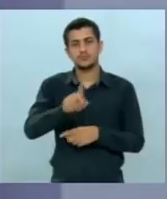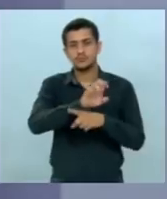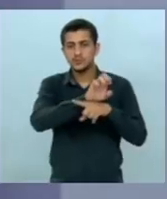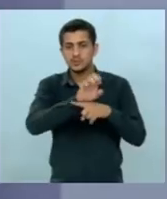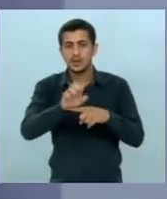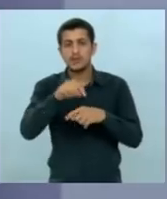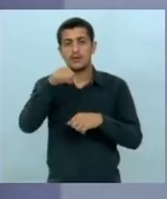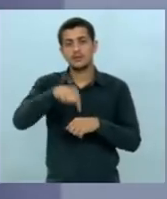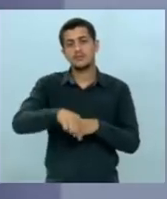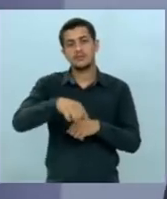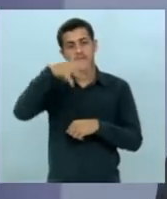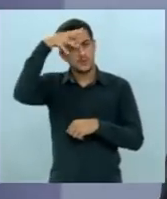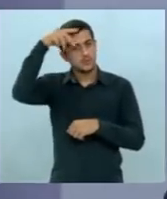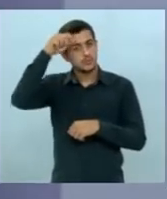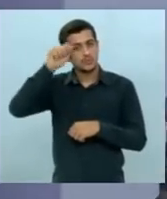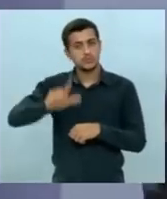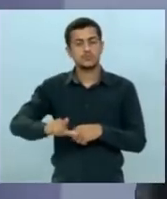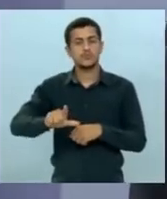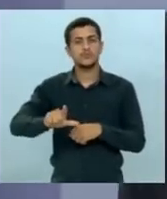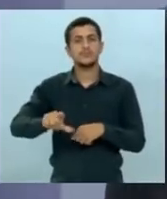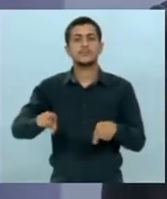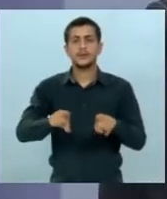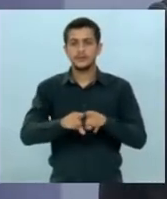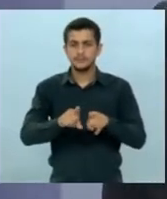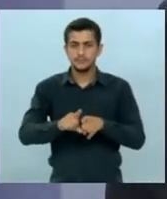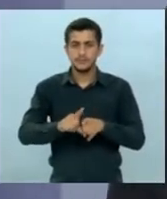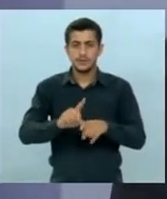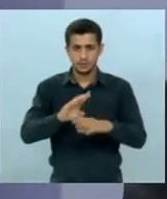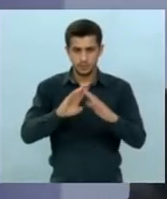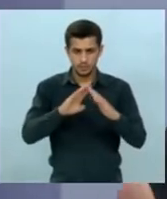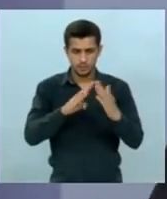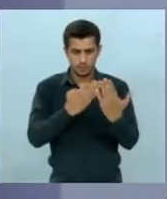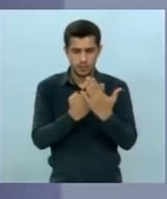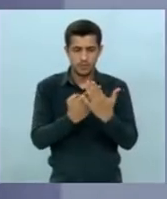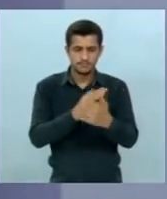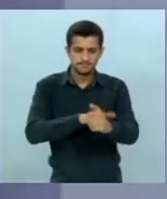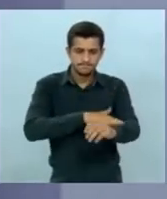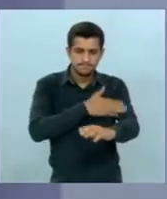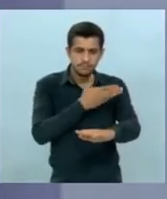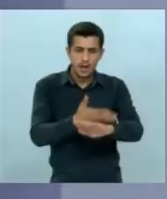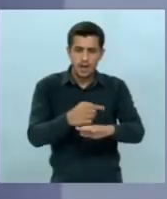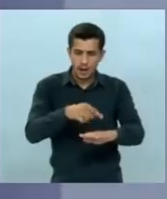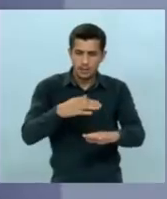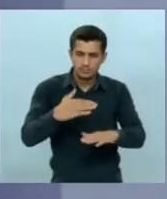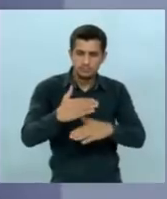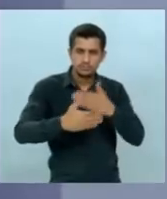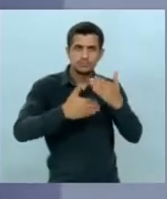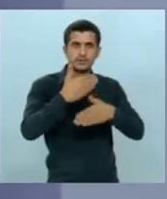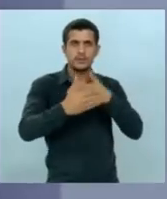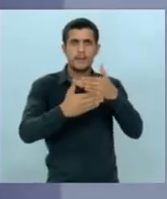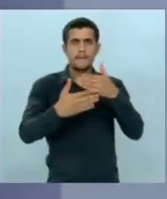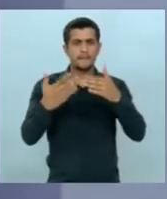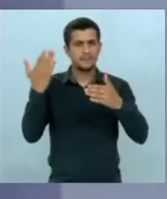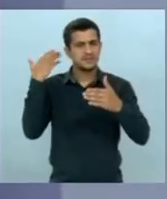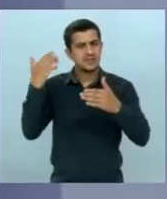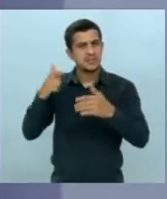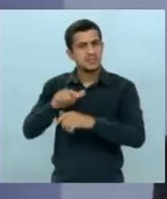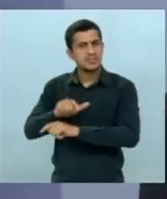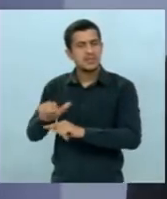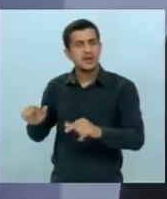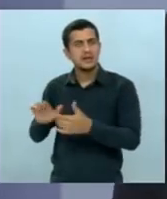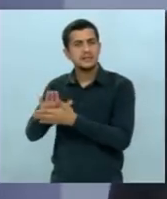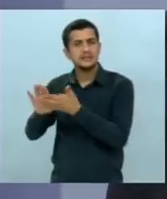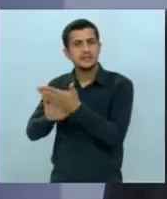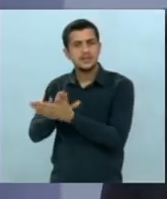aqui do Mato Grosso do Sul e os avanços da escola em tempo integral eles são fantásticos não tinha nenhuma escola em tempo integral quando